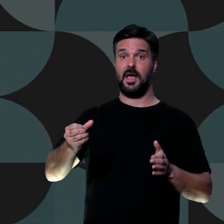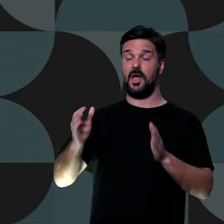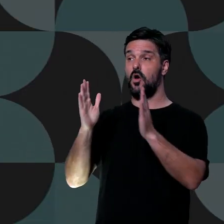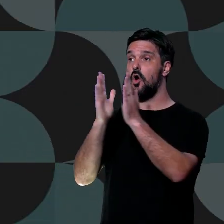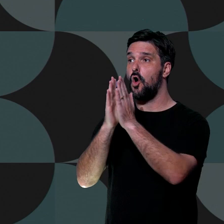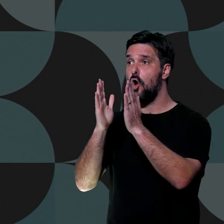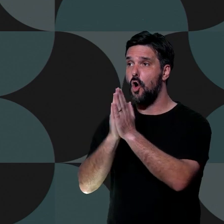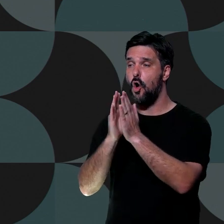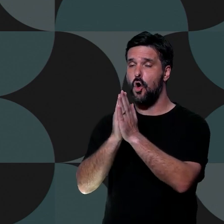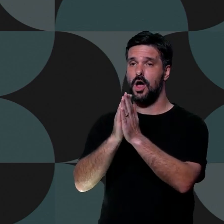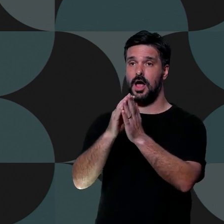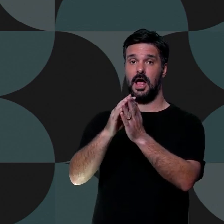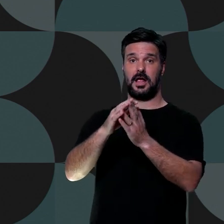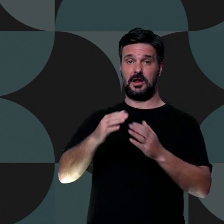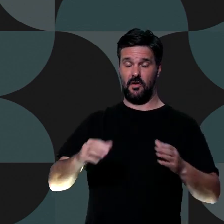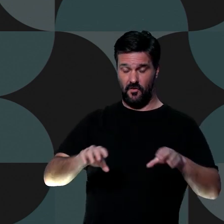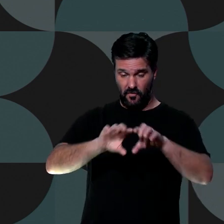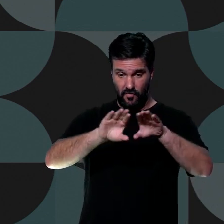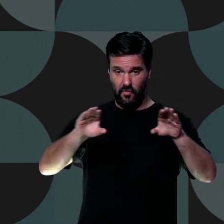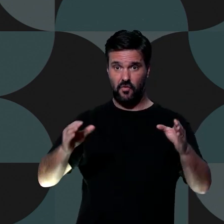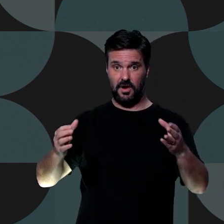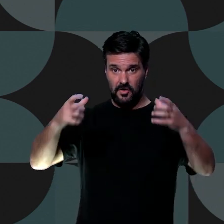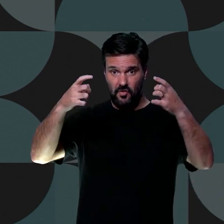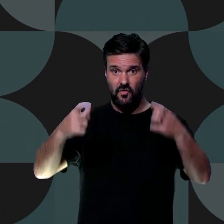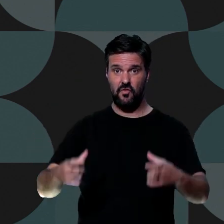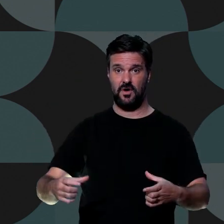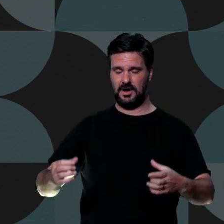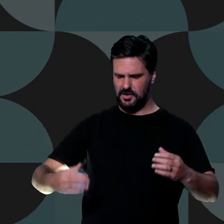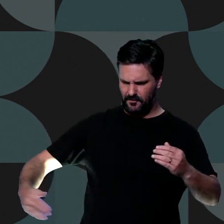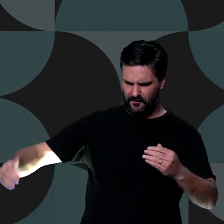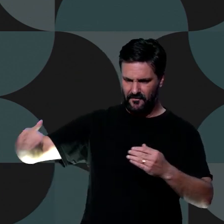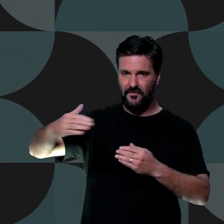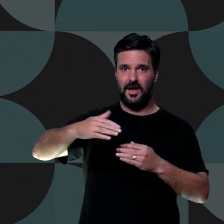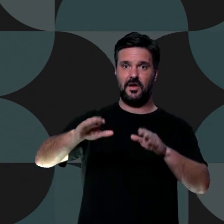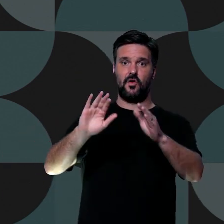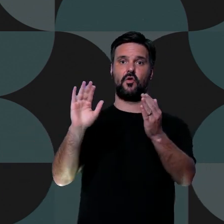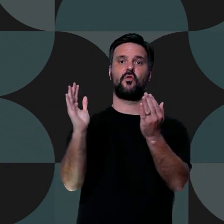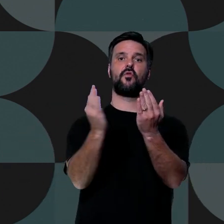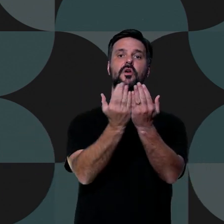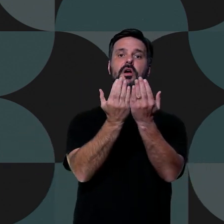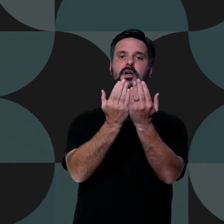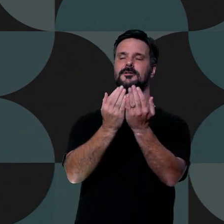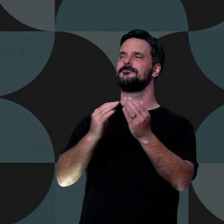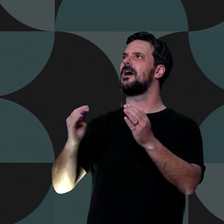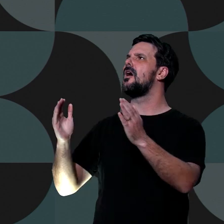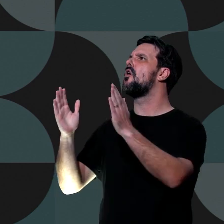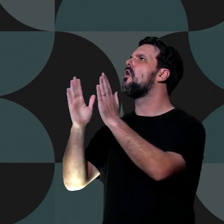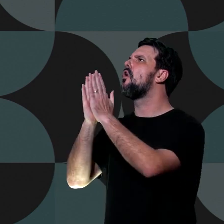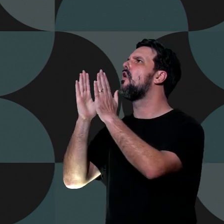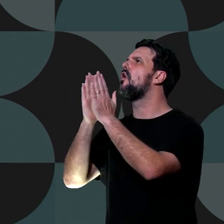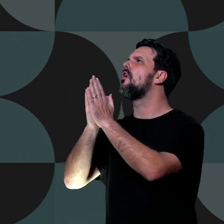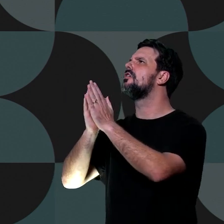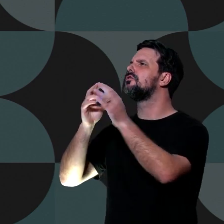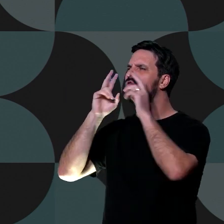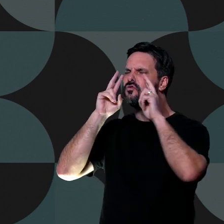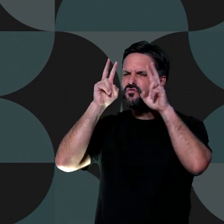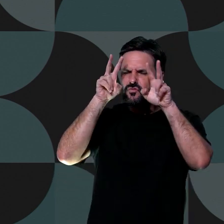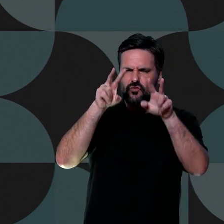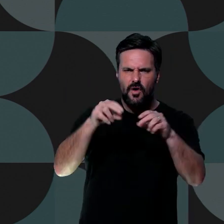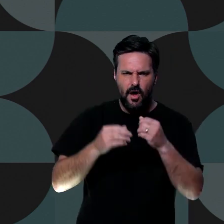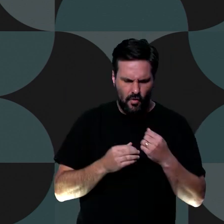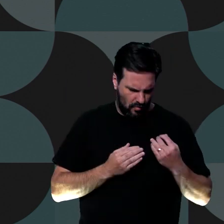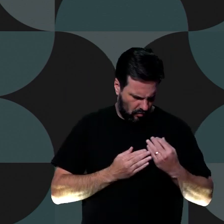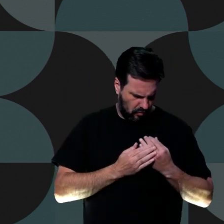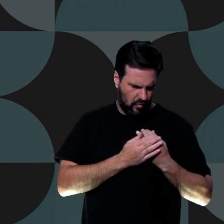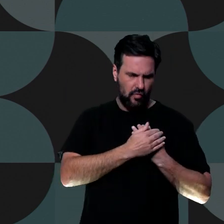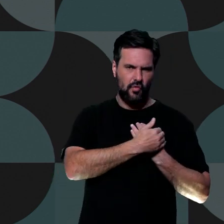seu quarto, feche a porta e ore a seu pai, que está no secreto. Então, o seu pai, que vê no secreto, o recompensará.